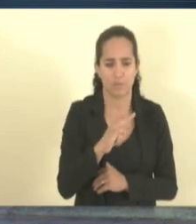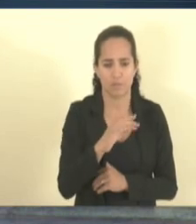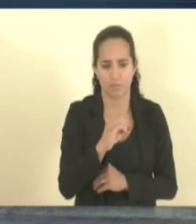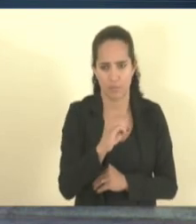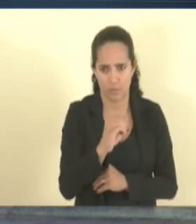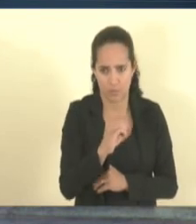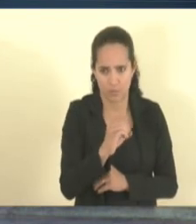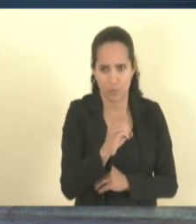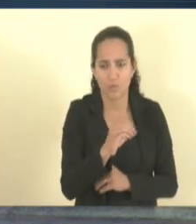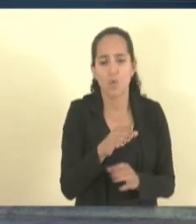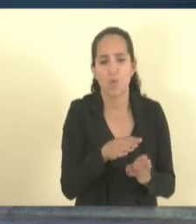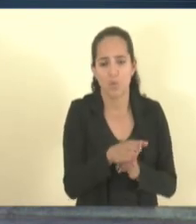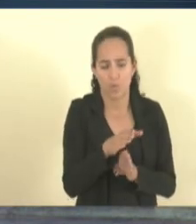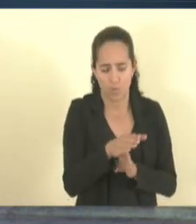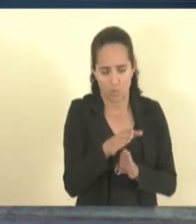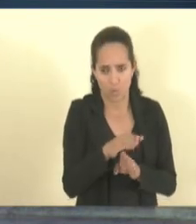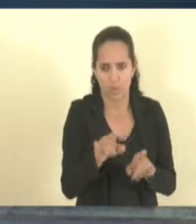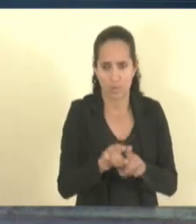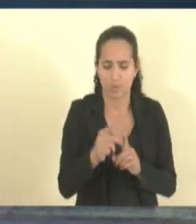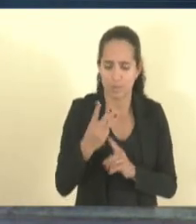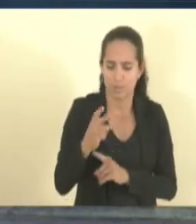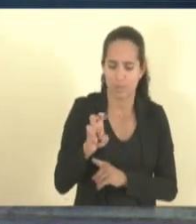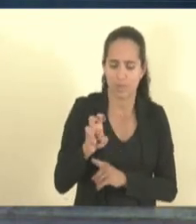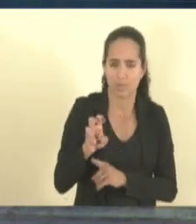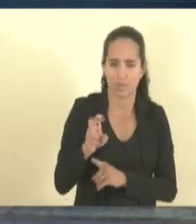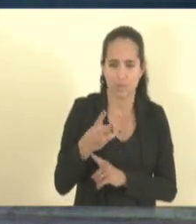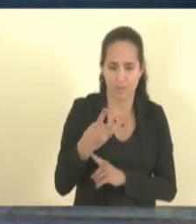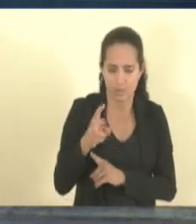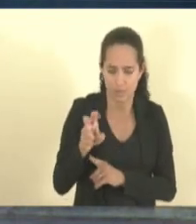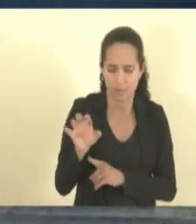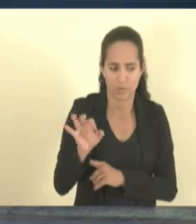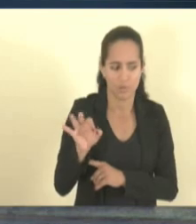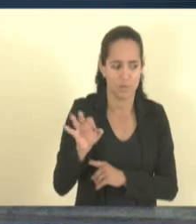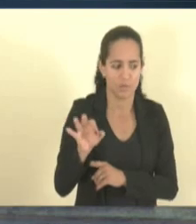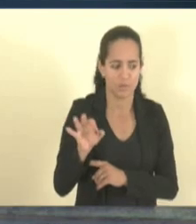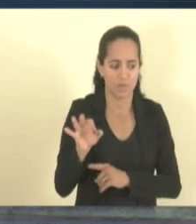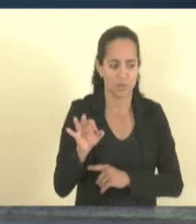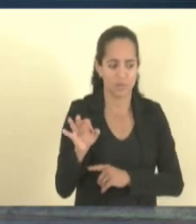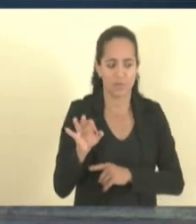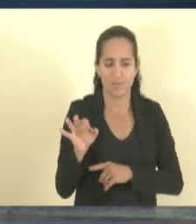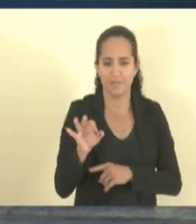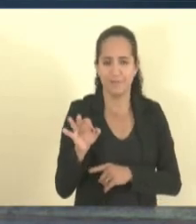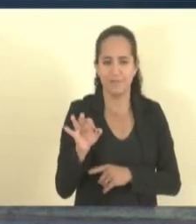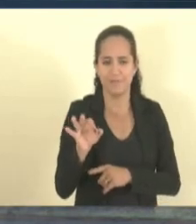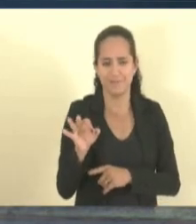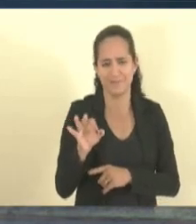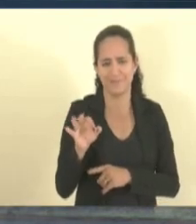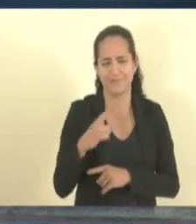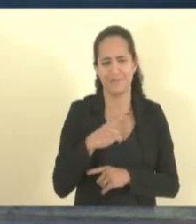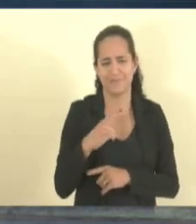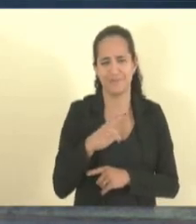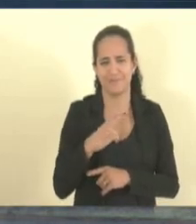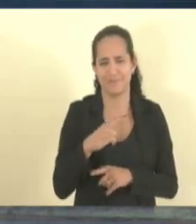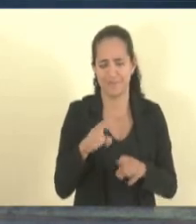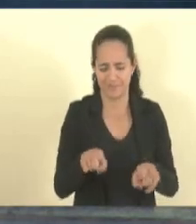e tivemos um crescimento de 35% do agroamigo, que é o microcrédito rural